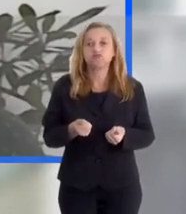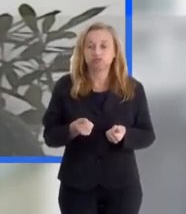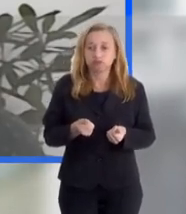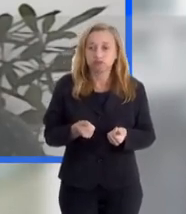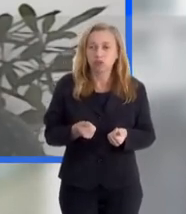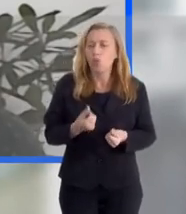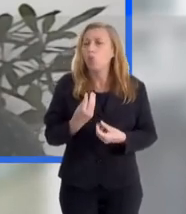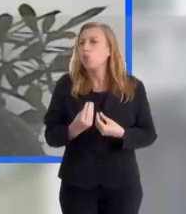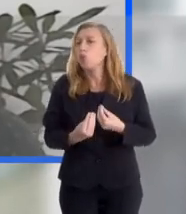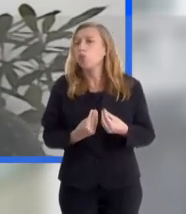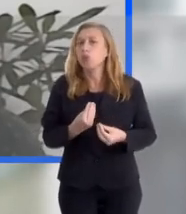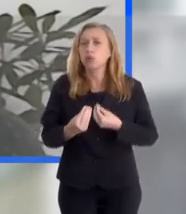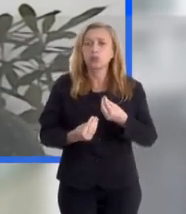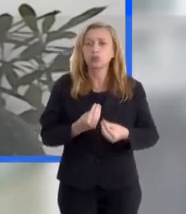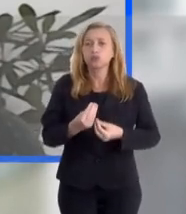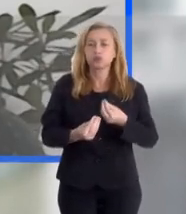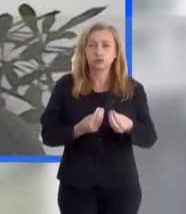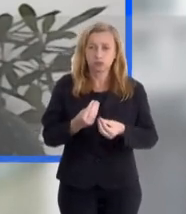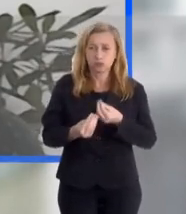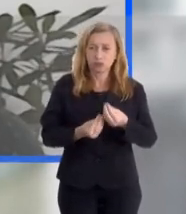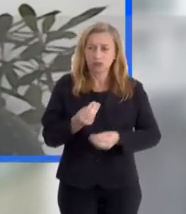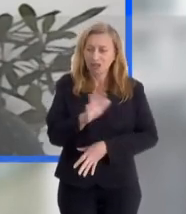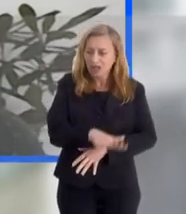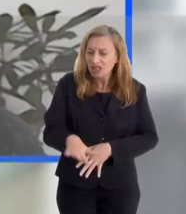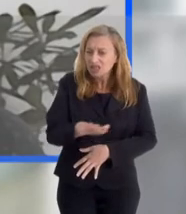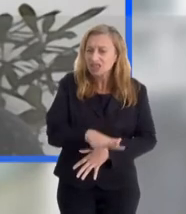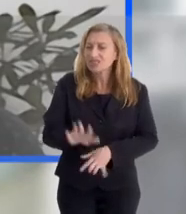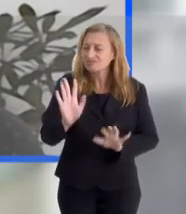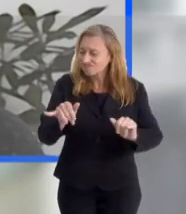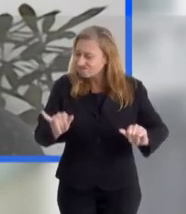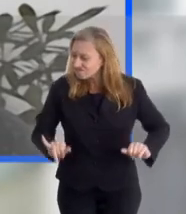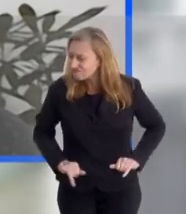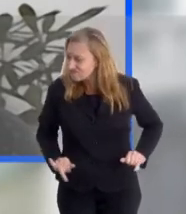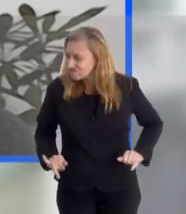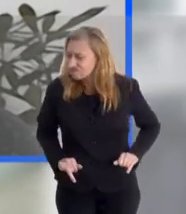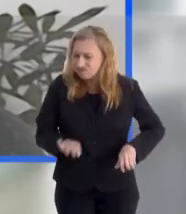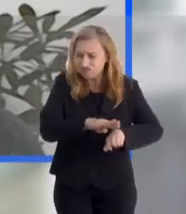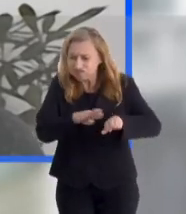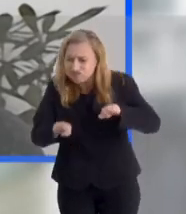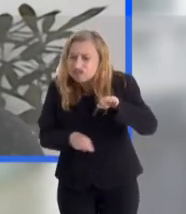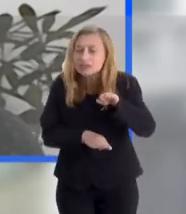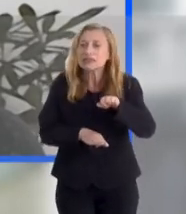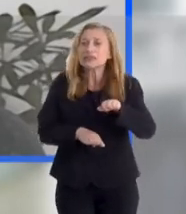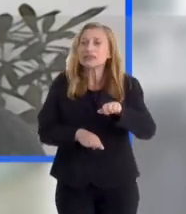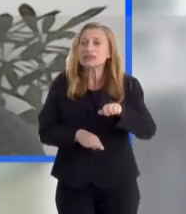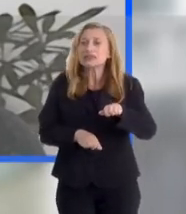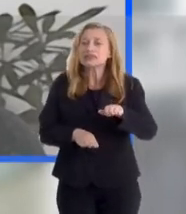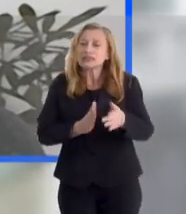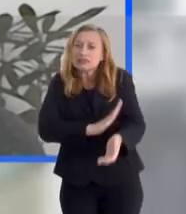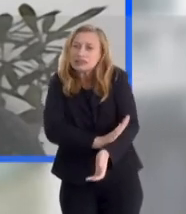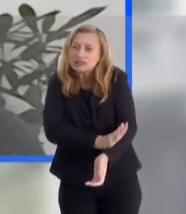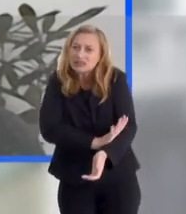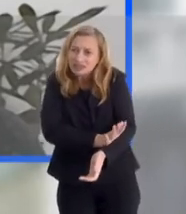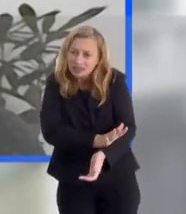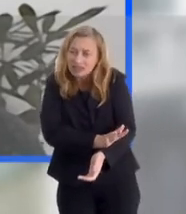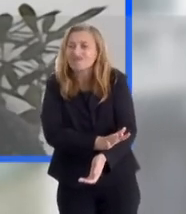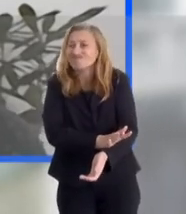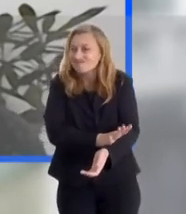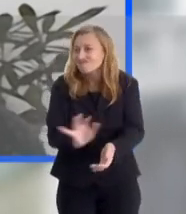traz à tona, né? Como são as crianças que já sofrem muito com desigualdades sociais,